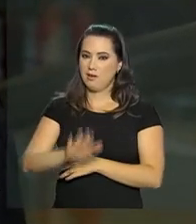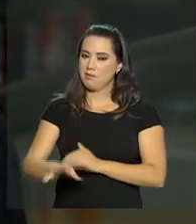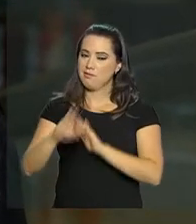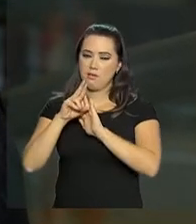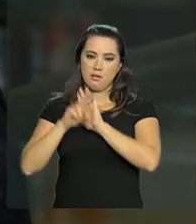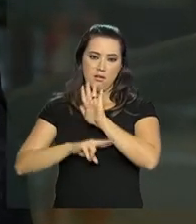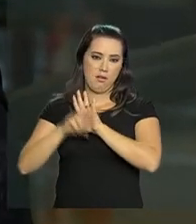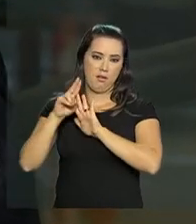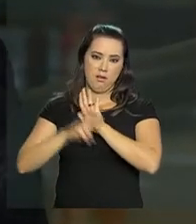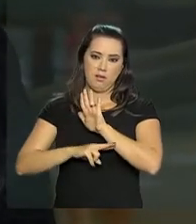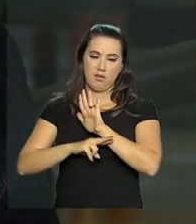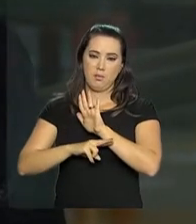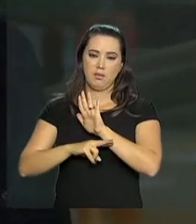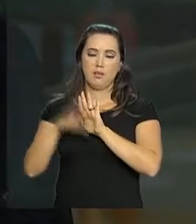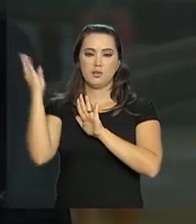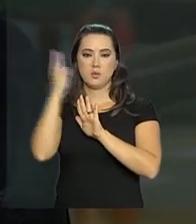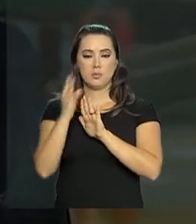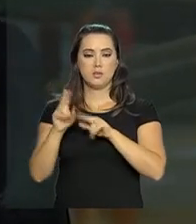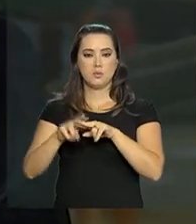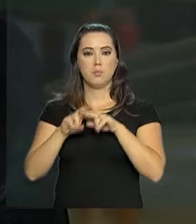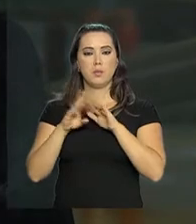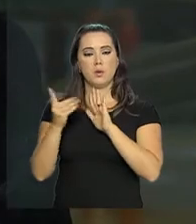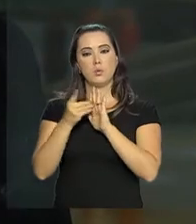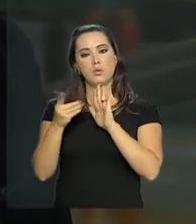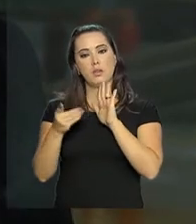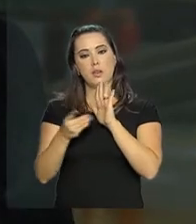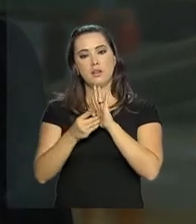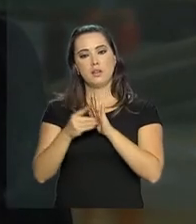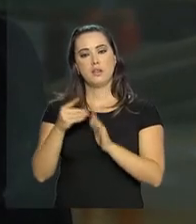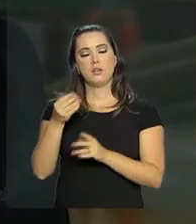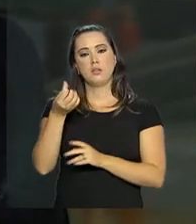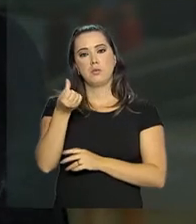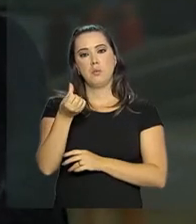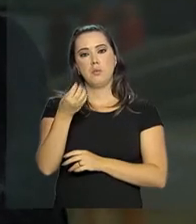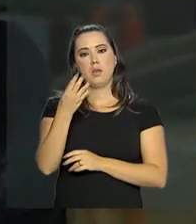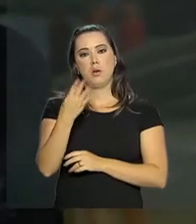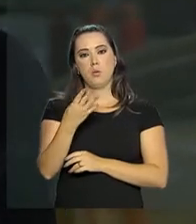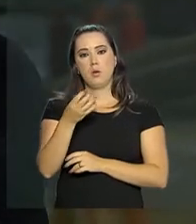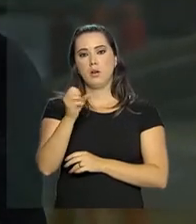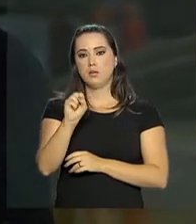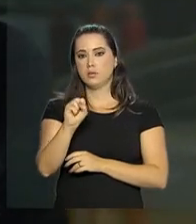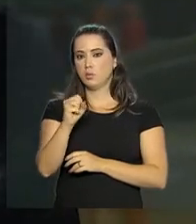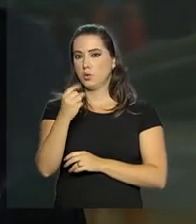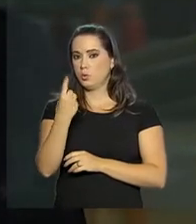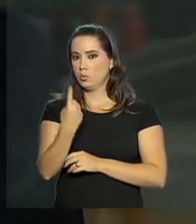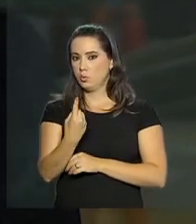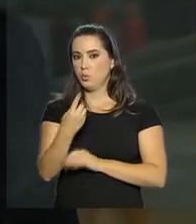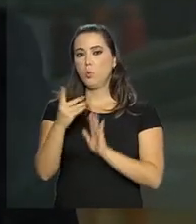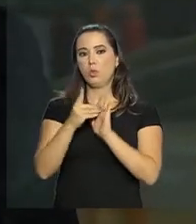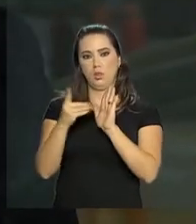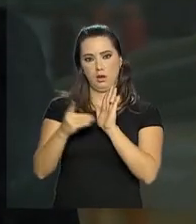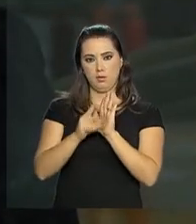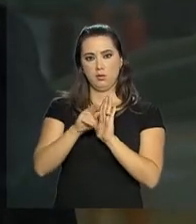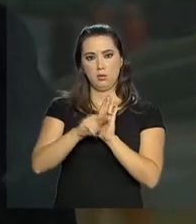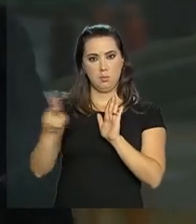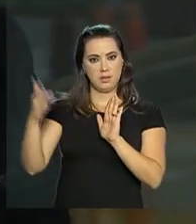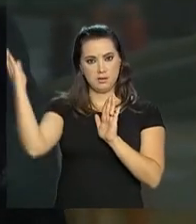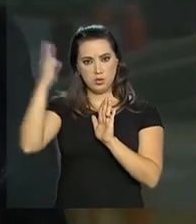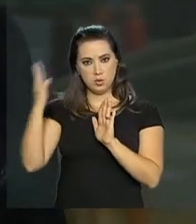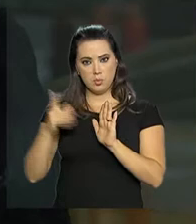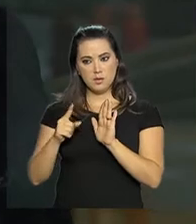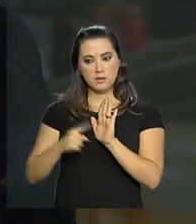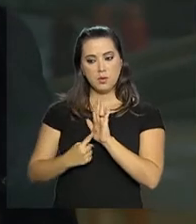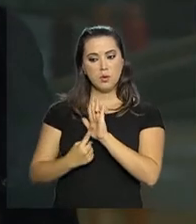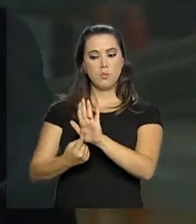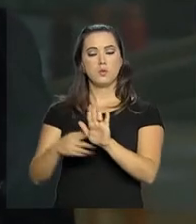regulamentadas no Brasil por meio do Decreto 6481, um decreto presidencial que informa quais são